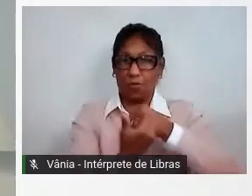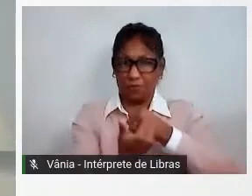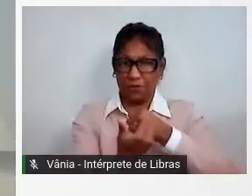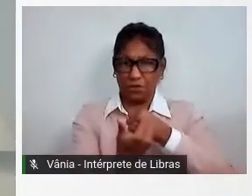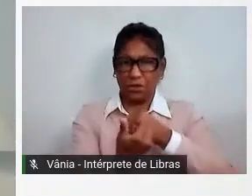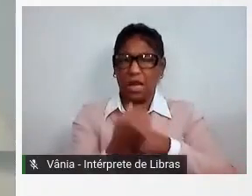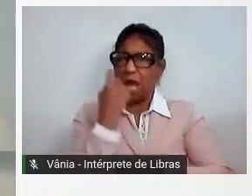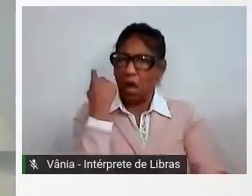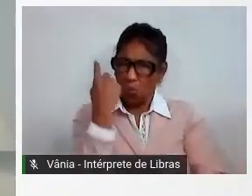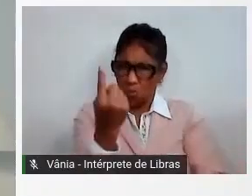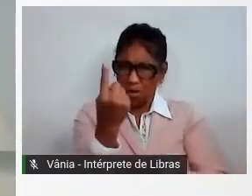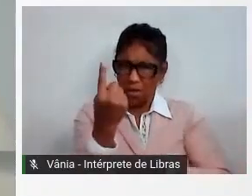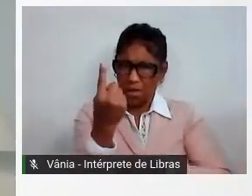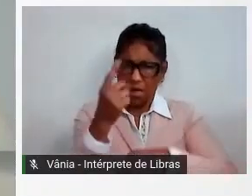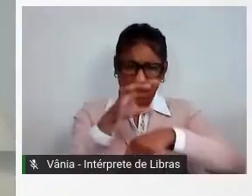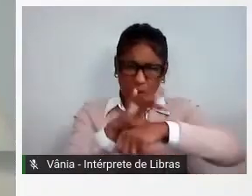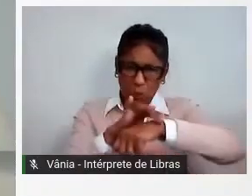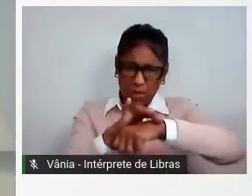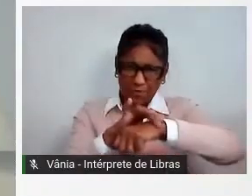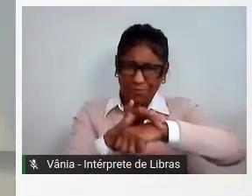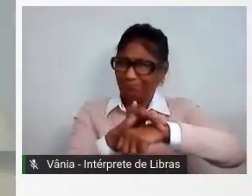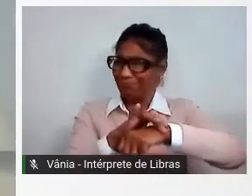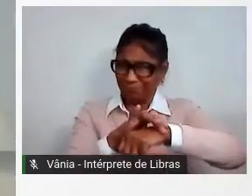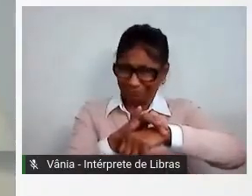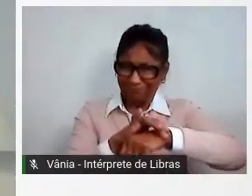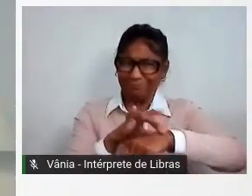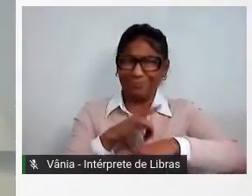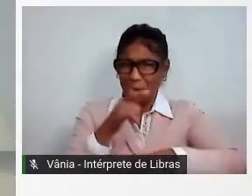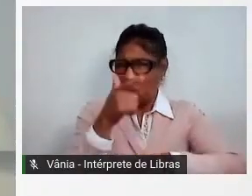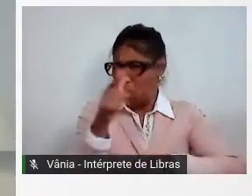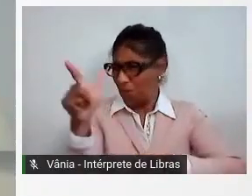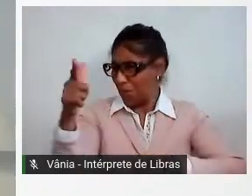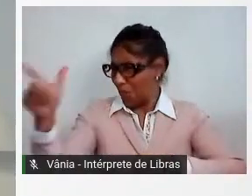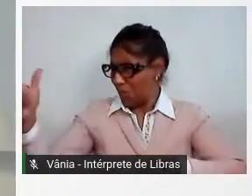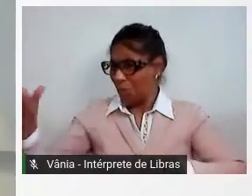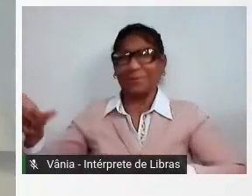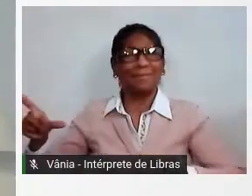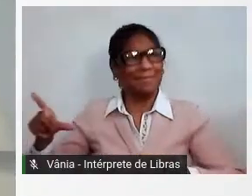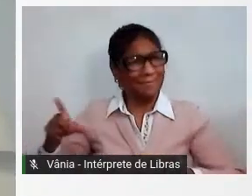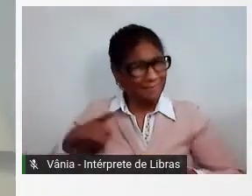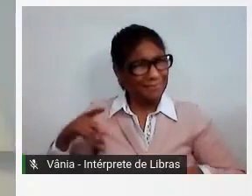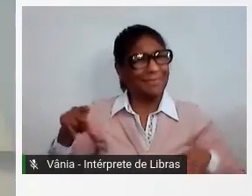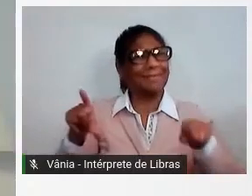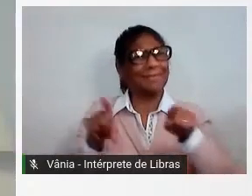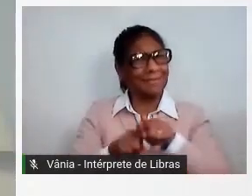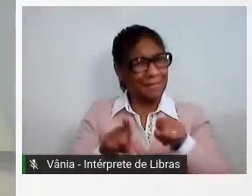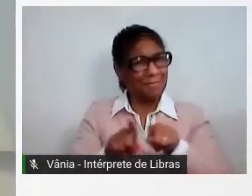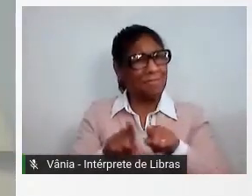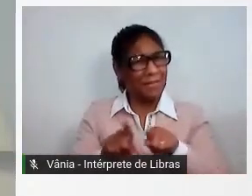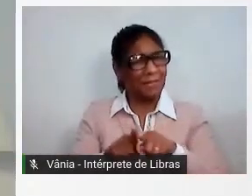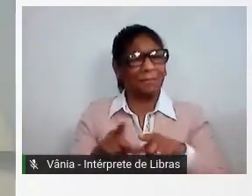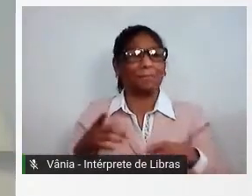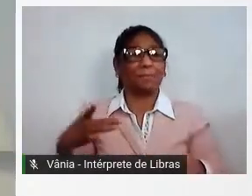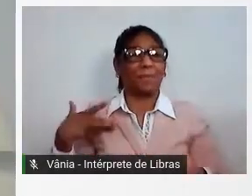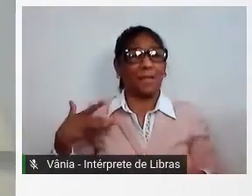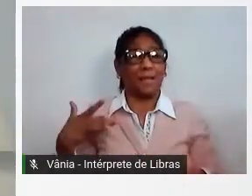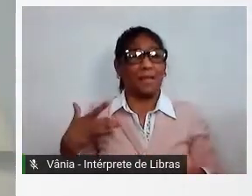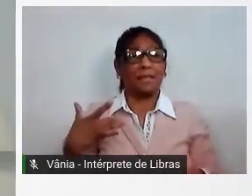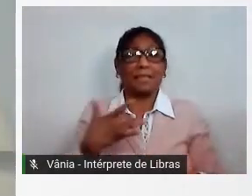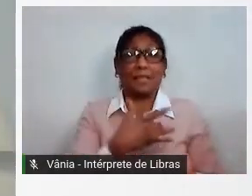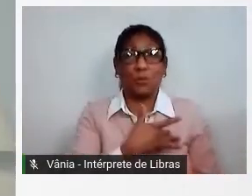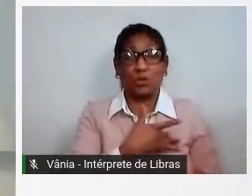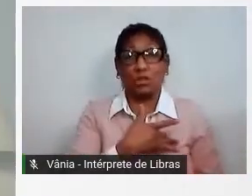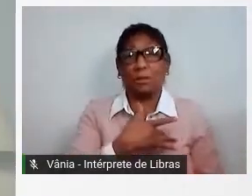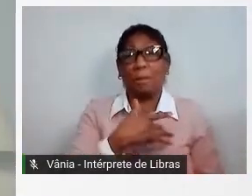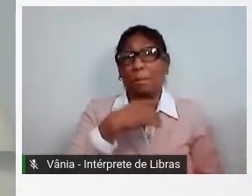doença que acomete a nossa sociedade. Outras tantas doenças, com o ponto vista da saúde mental, da